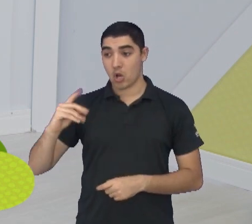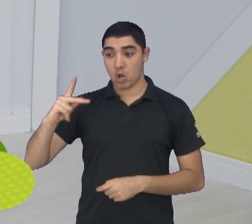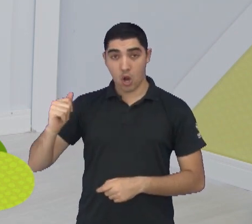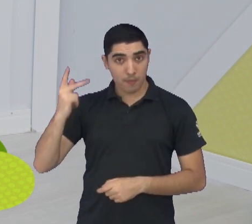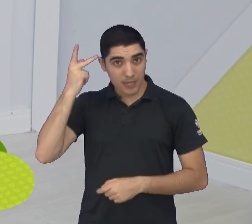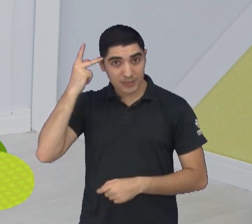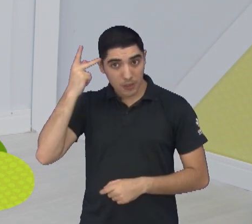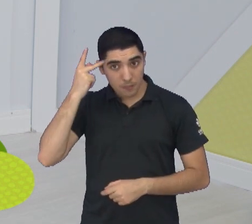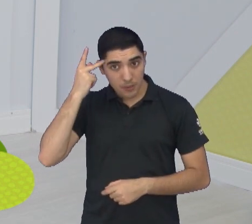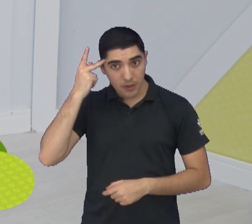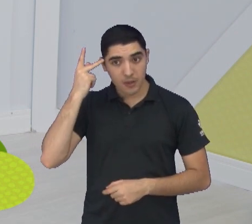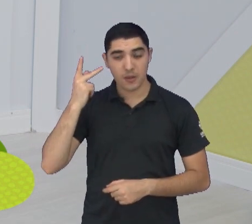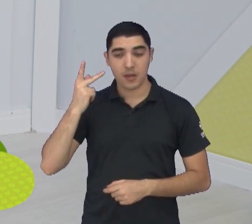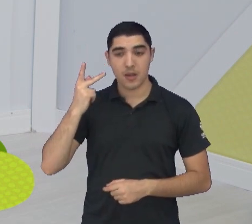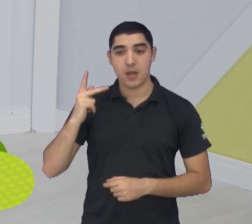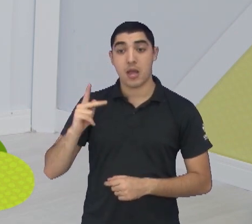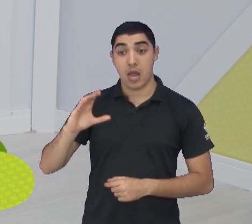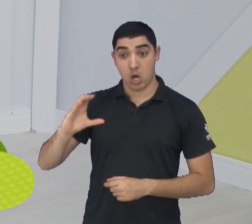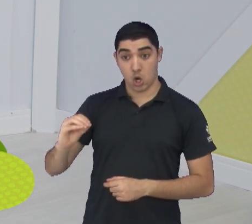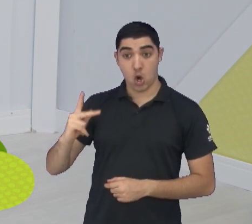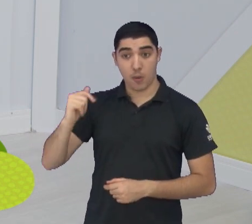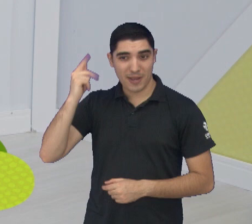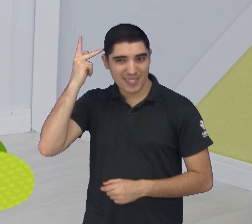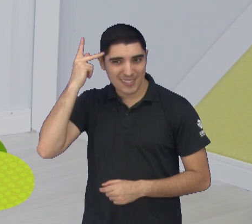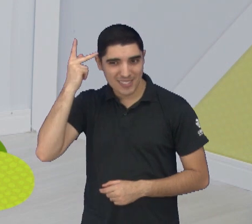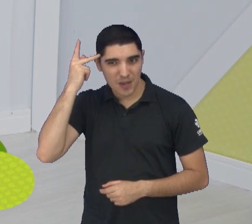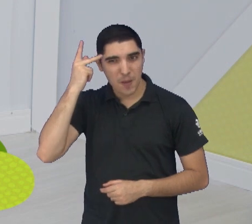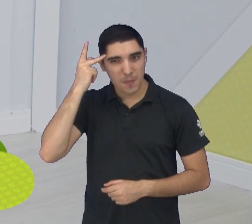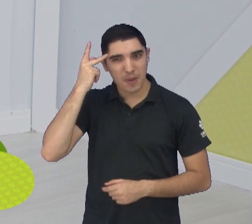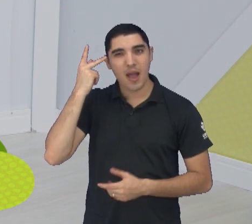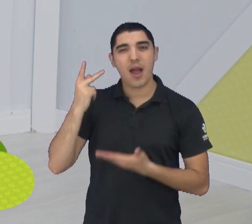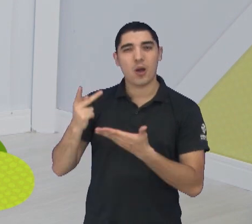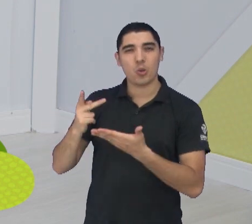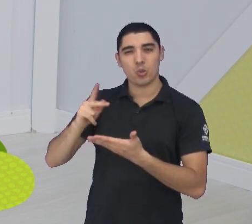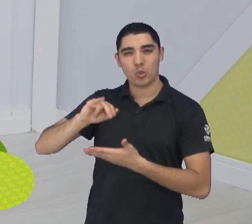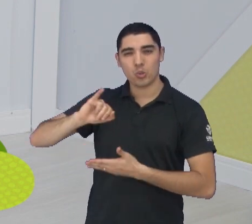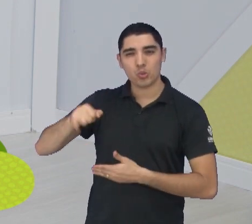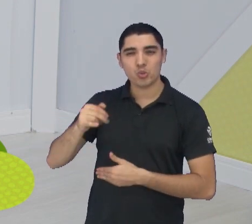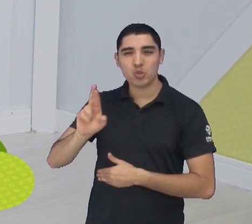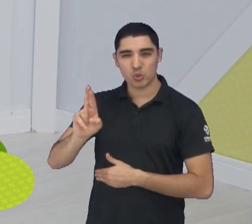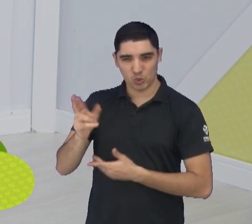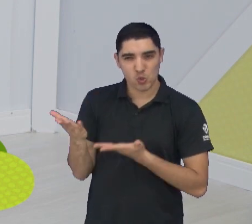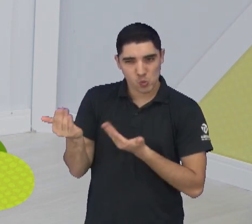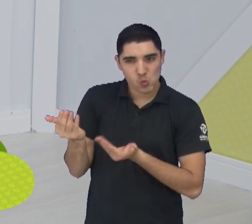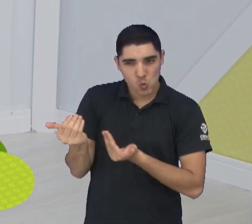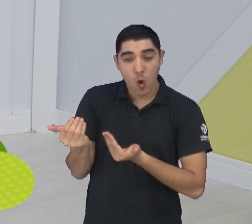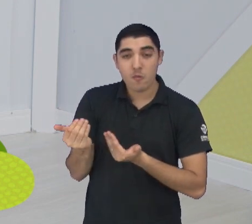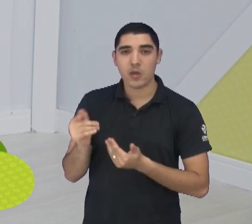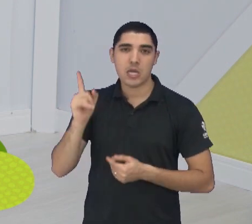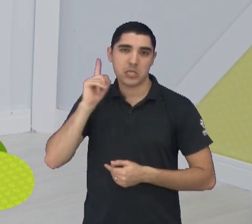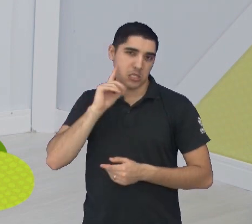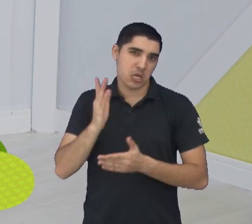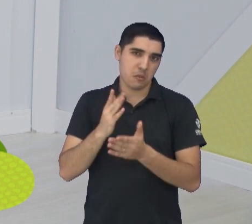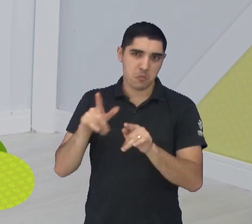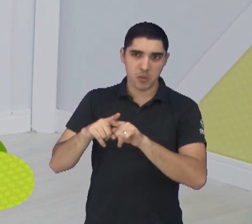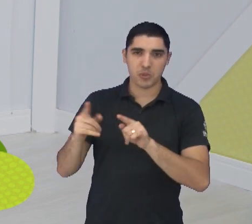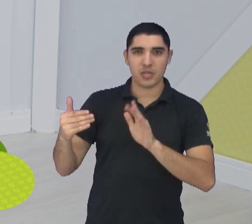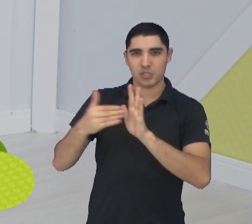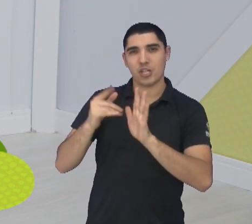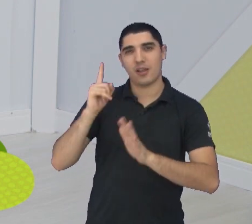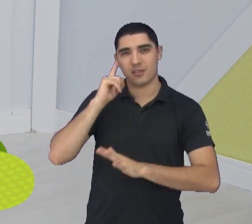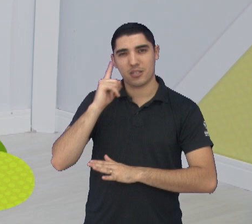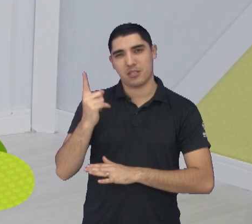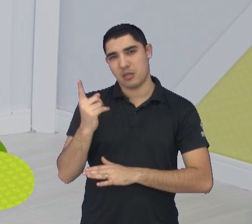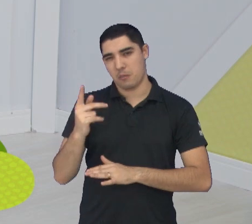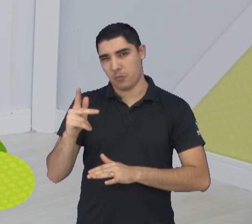tendo jogo. A Copa São Paulo rolando, que encerra todo o... 25 de janeiro. Tradicionalmente, 25 de janeiro, aniversário de São Paulo. Já vai